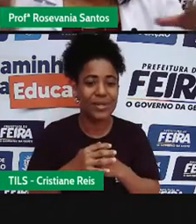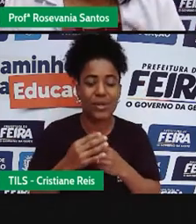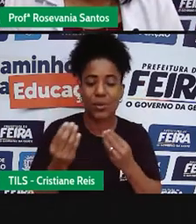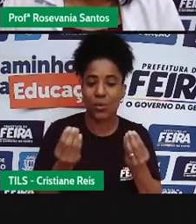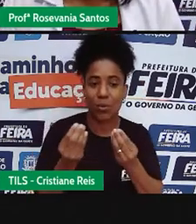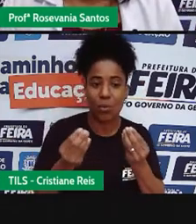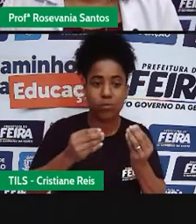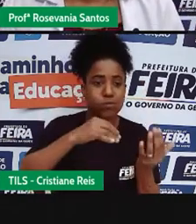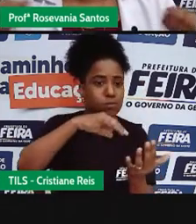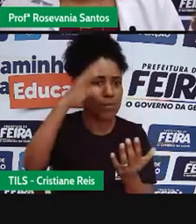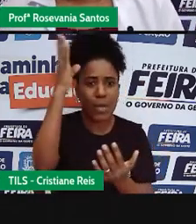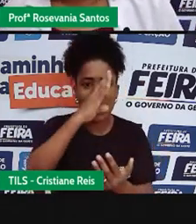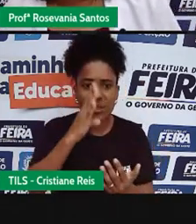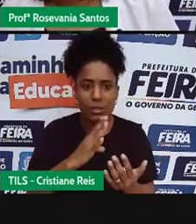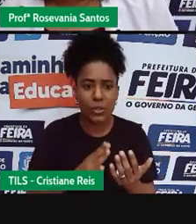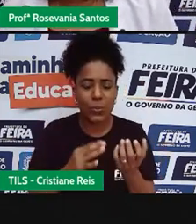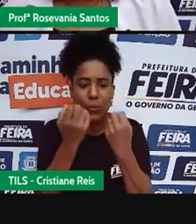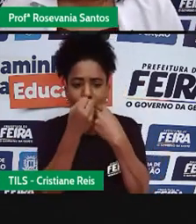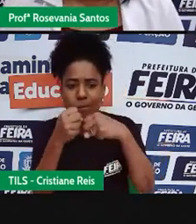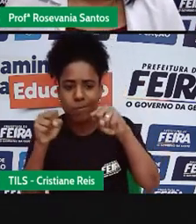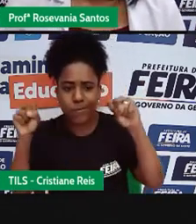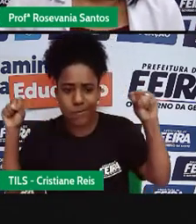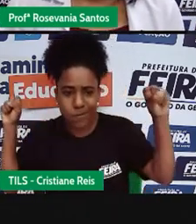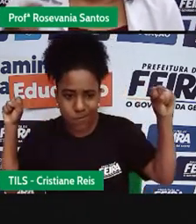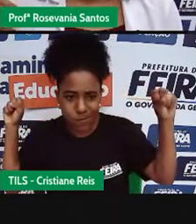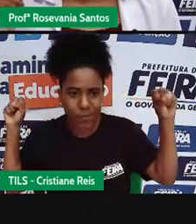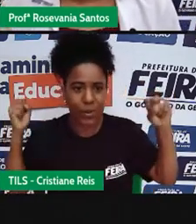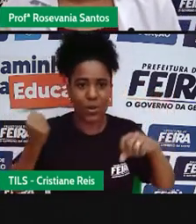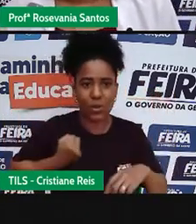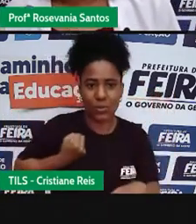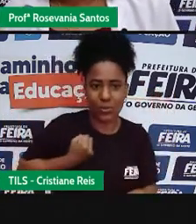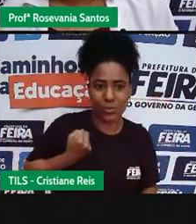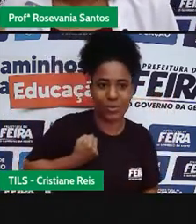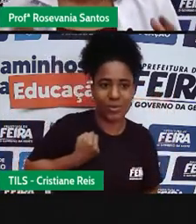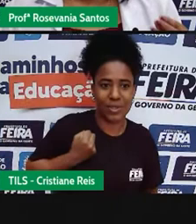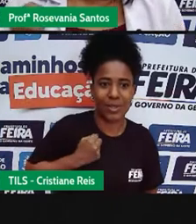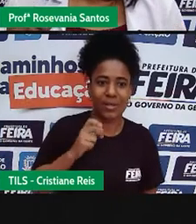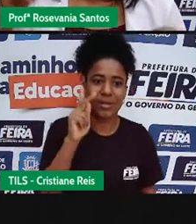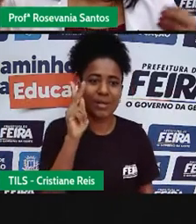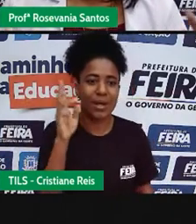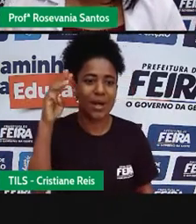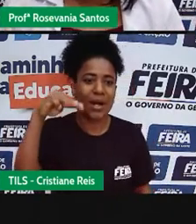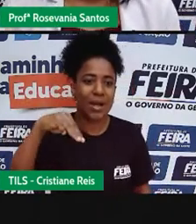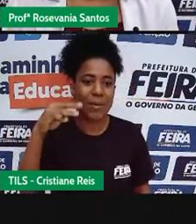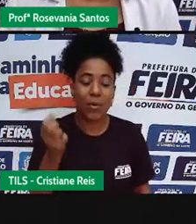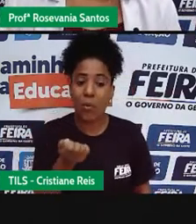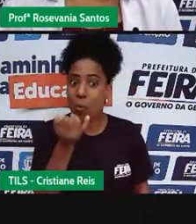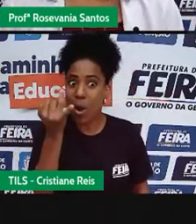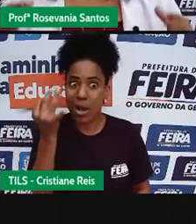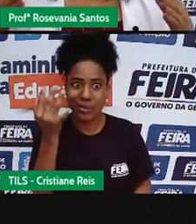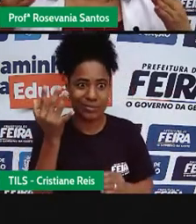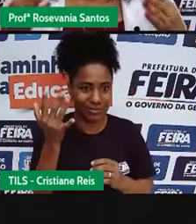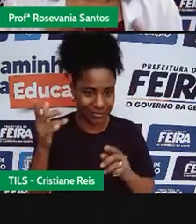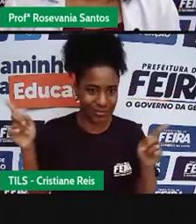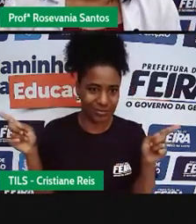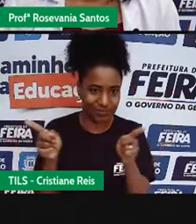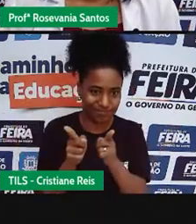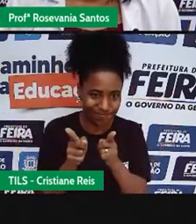extensão territorial, inclusive, eu falei, que mudou, né, em 2018, 14 mil para o fim de 10, né.